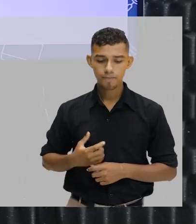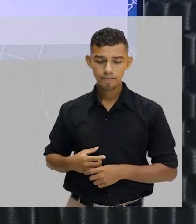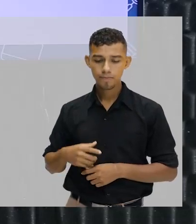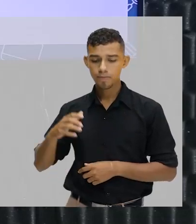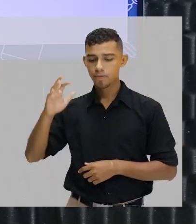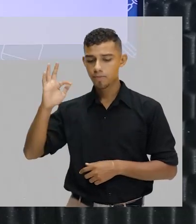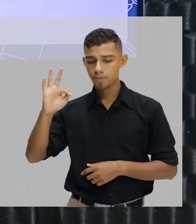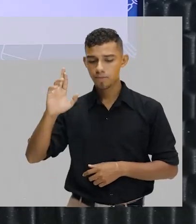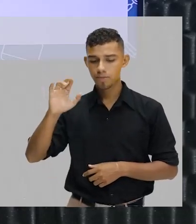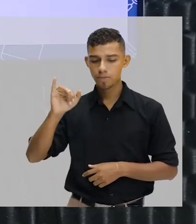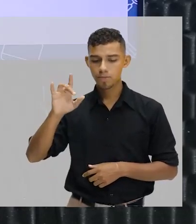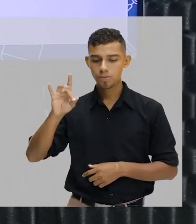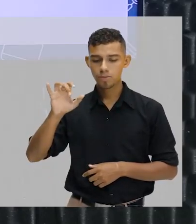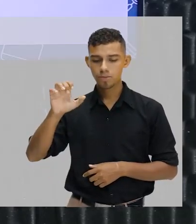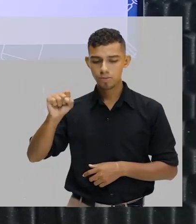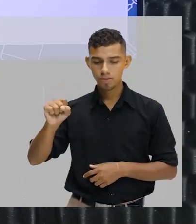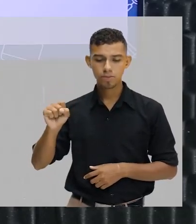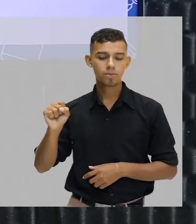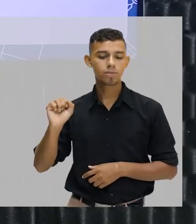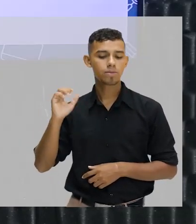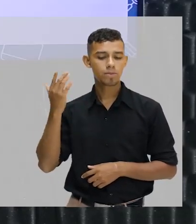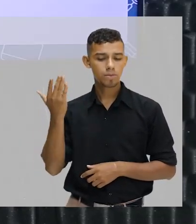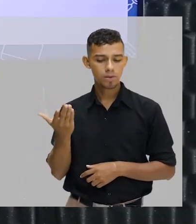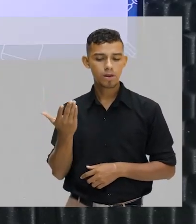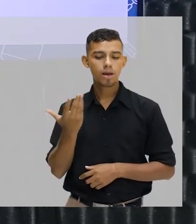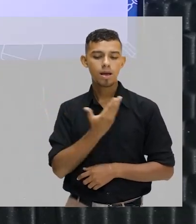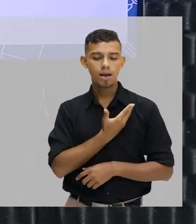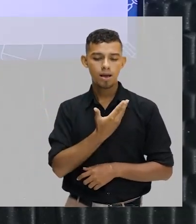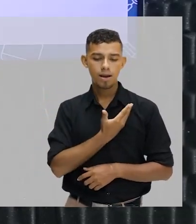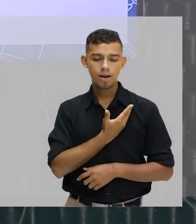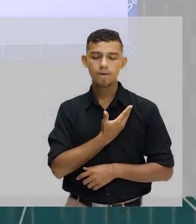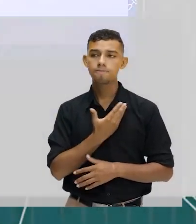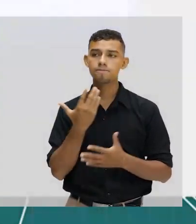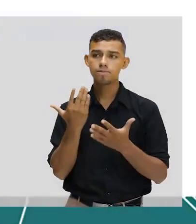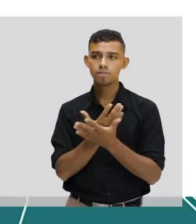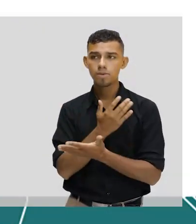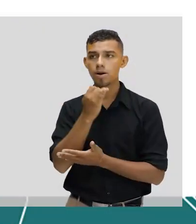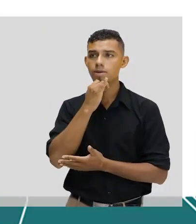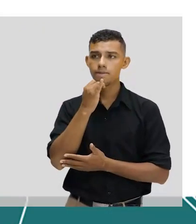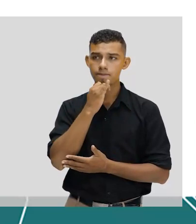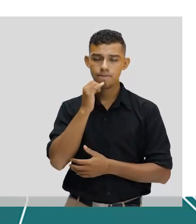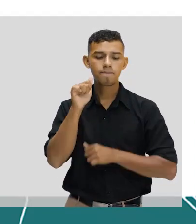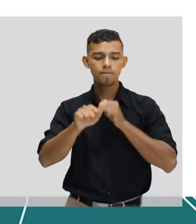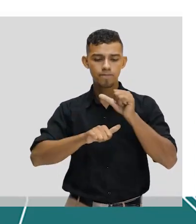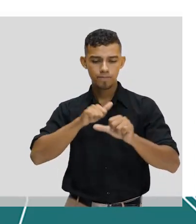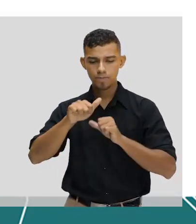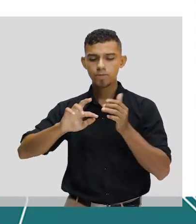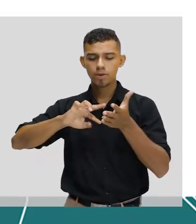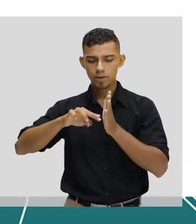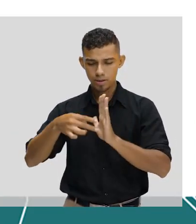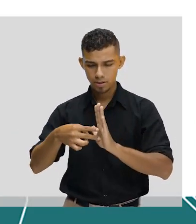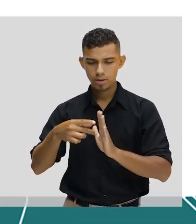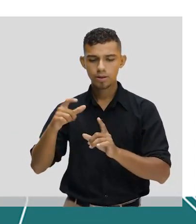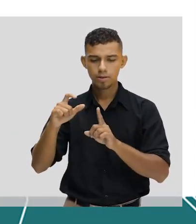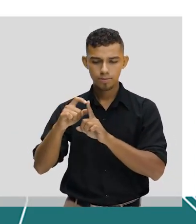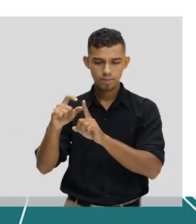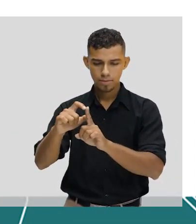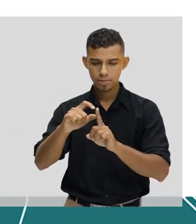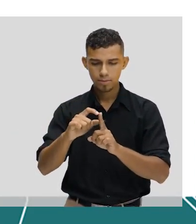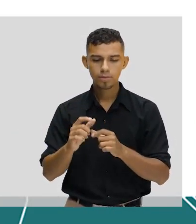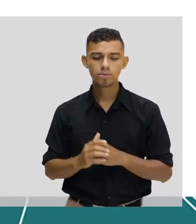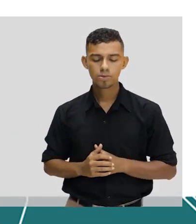amizade. Então, temos exemplos em que o sufixo modifica o sentido da palavra.